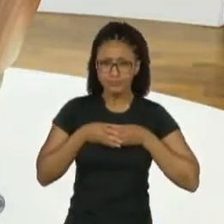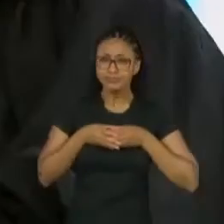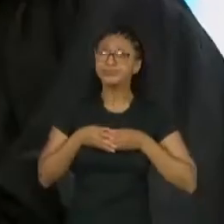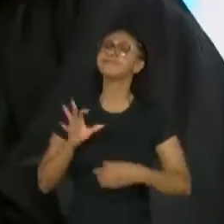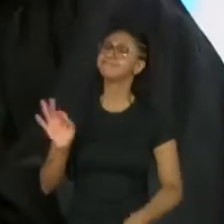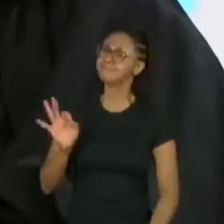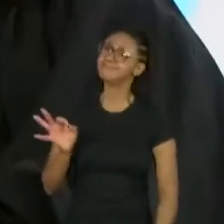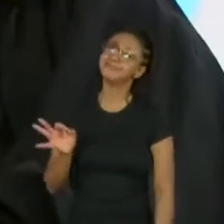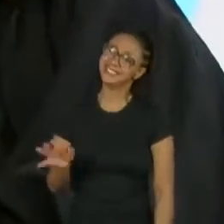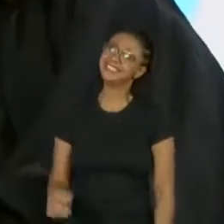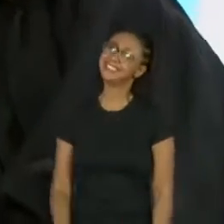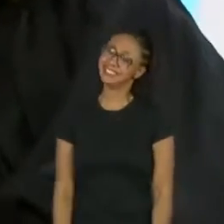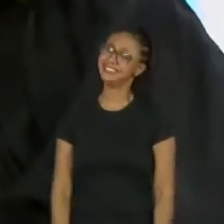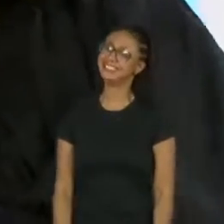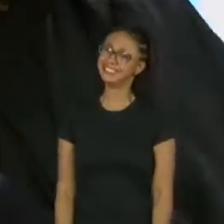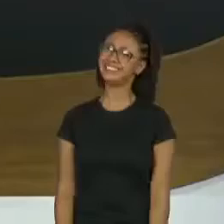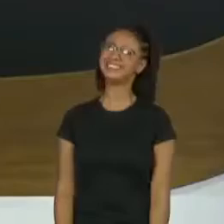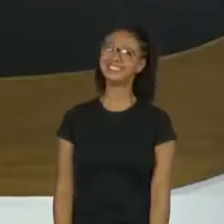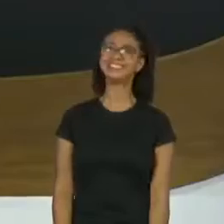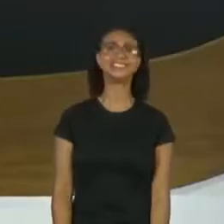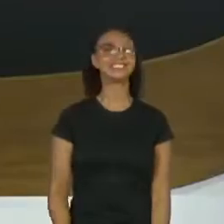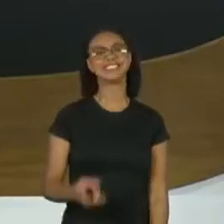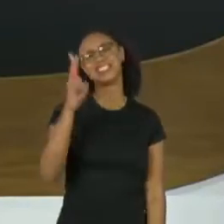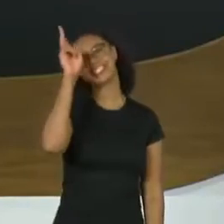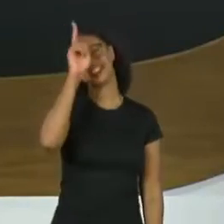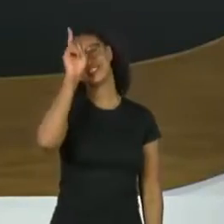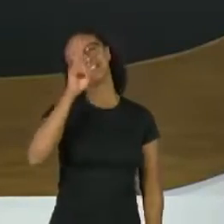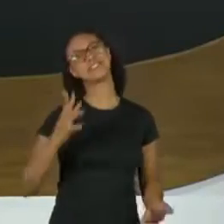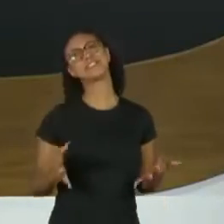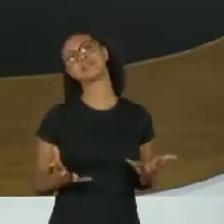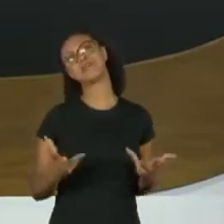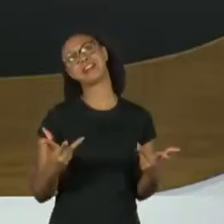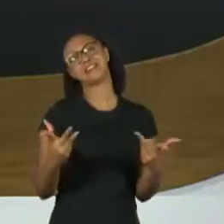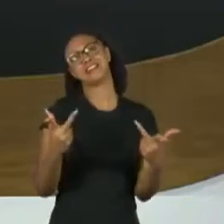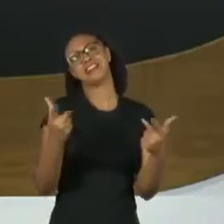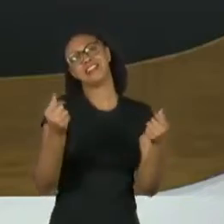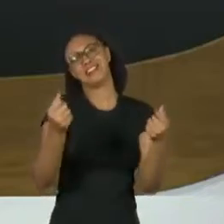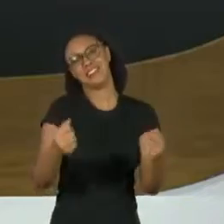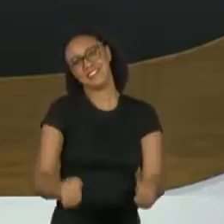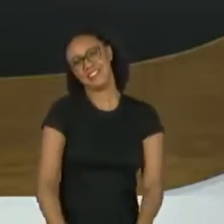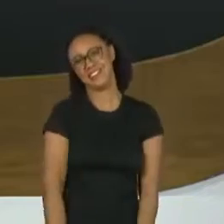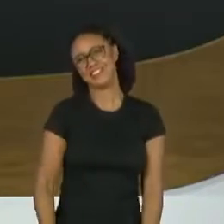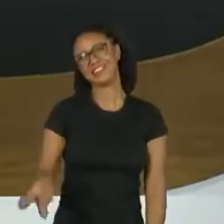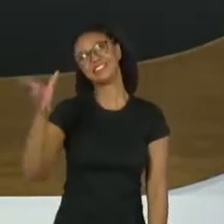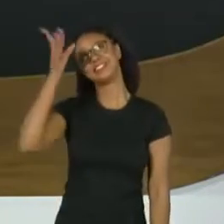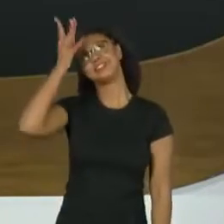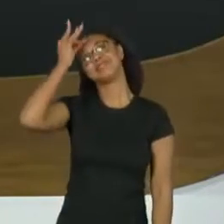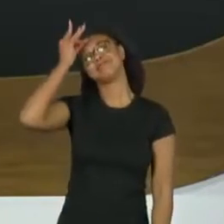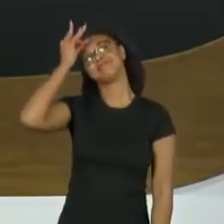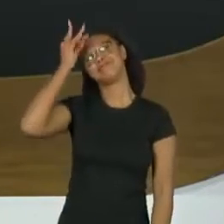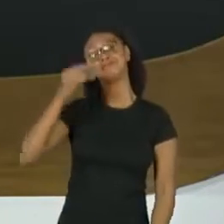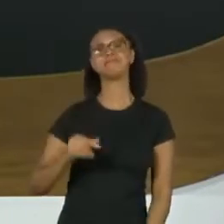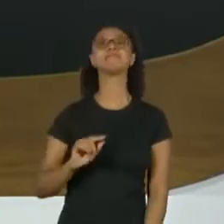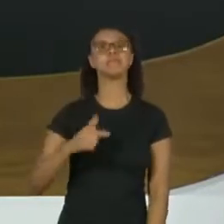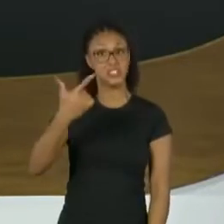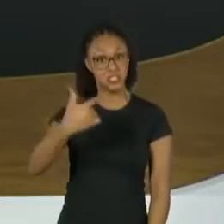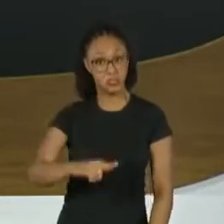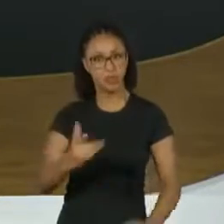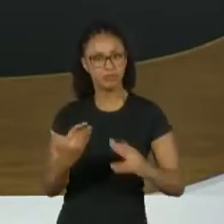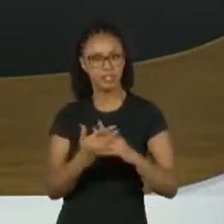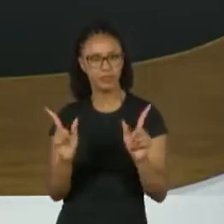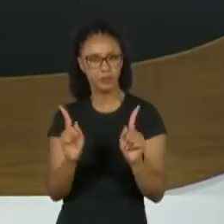maravilhoso. Com certeza. E só essas histórias maravilhosas que ficam na memória, a gente vai para mais um breve